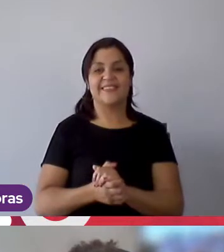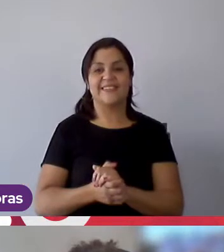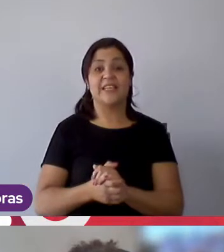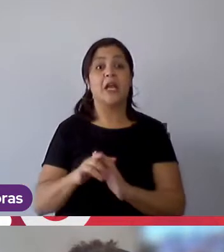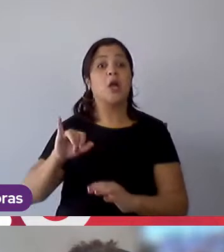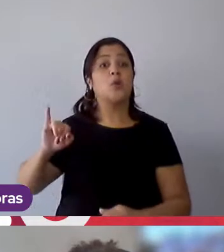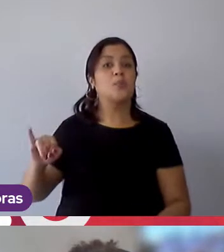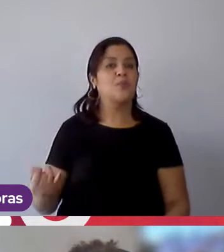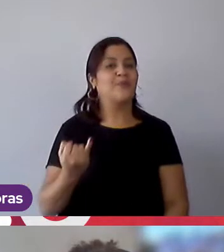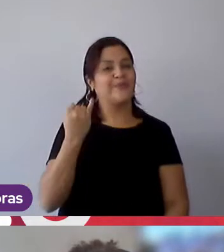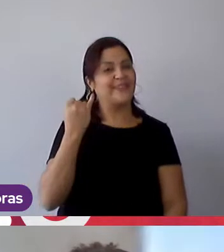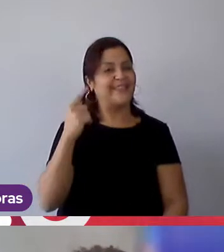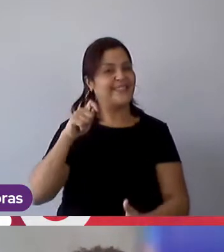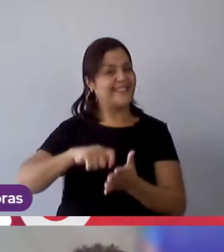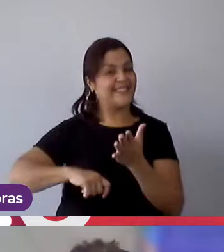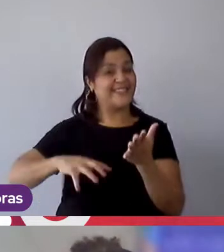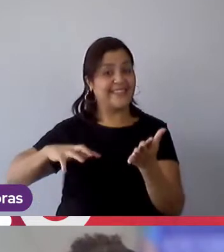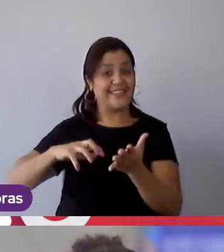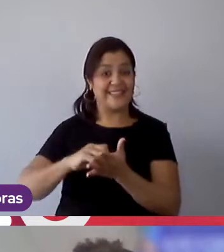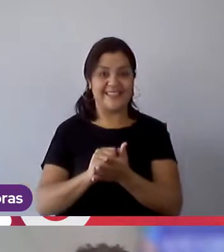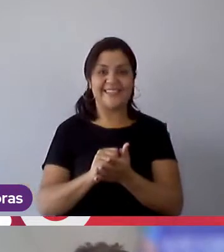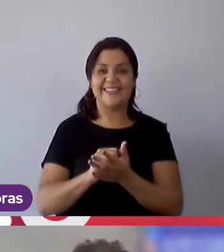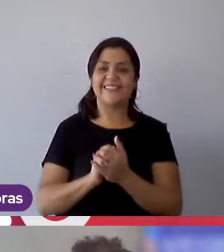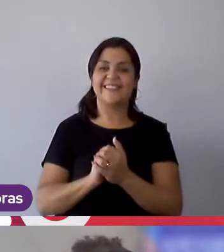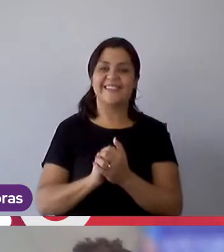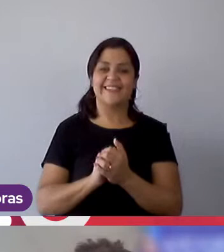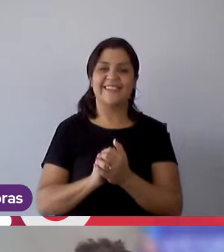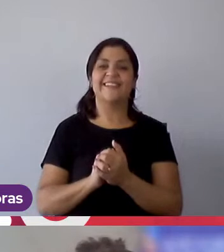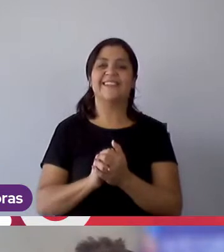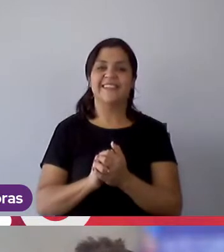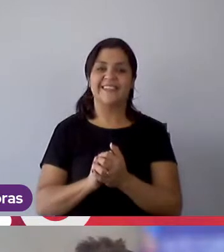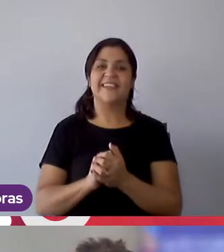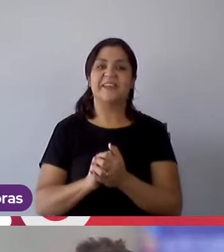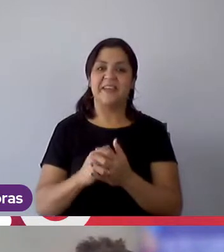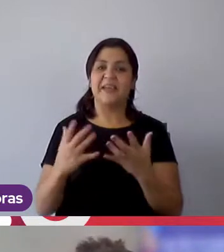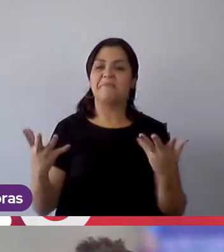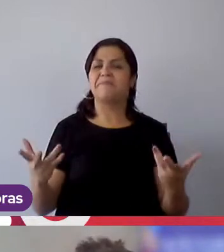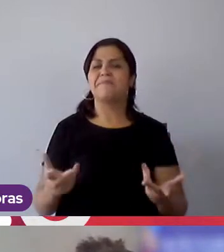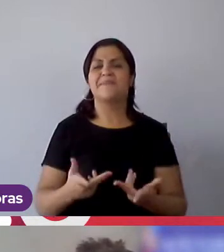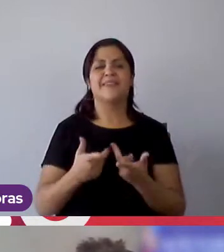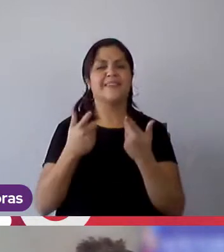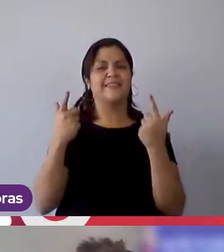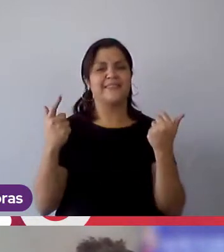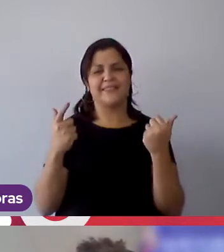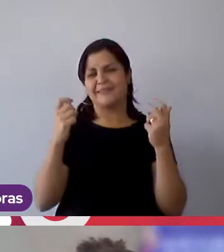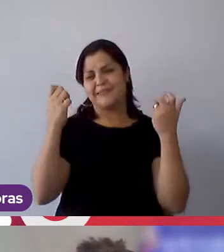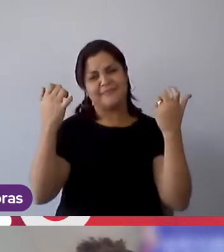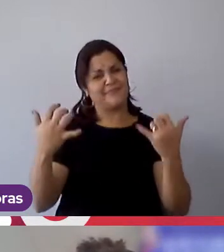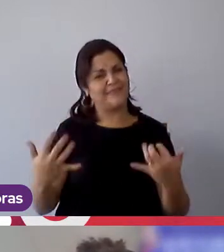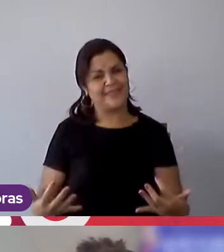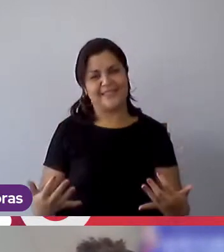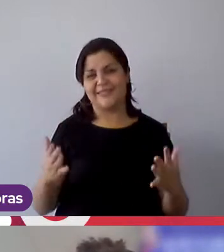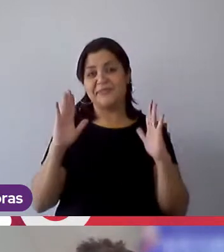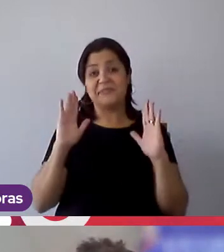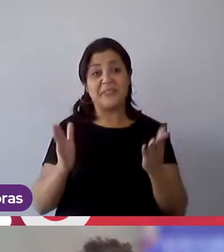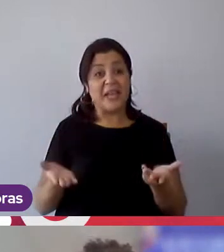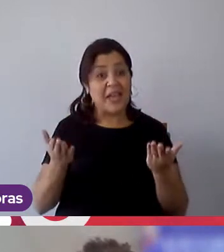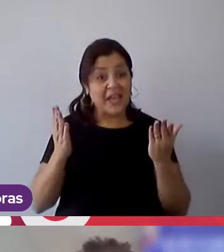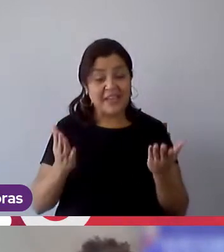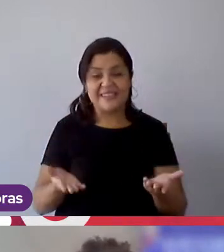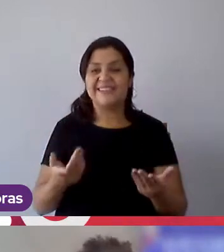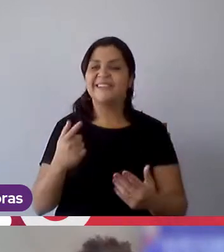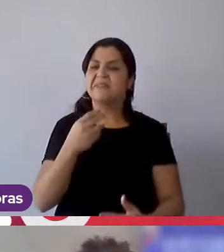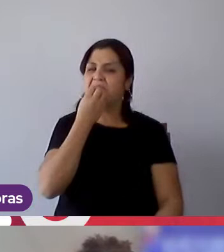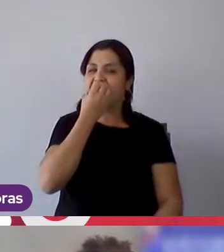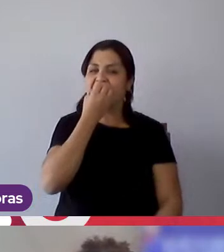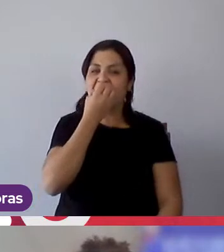aproveitem se inscrevam é um programa incrível como a gente tem falado aqui vale